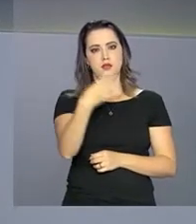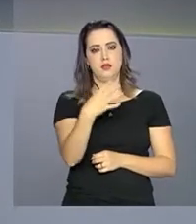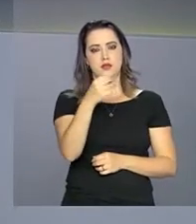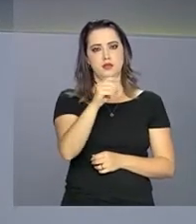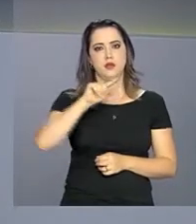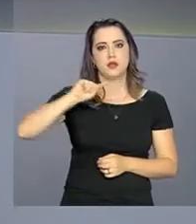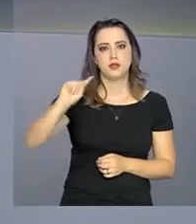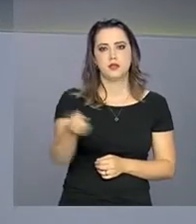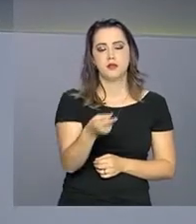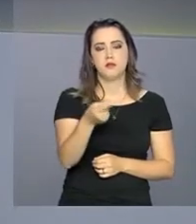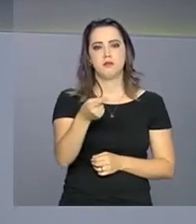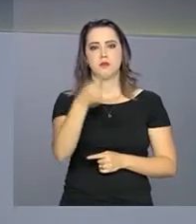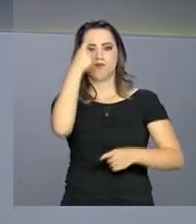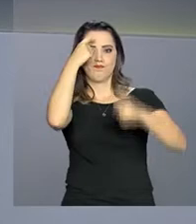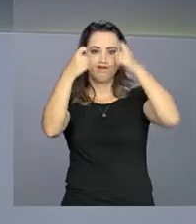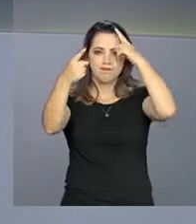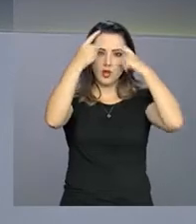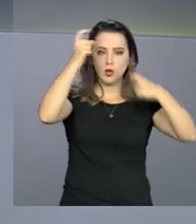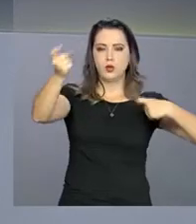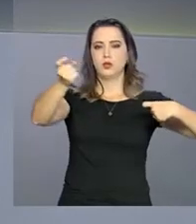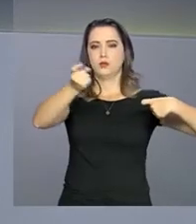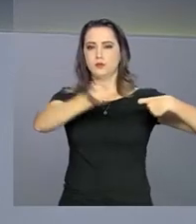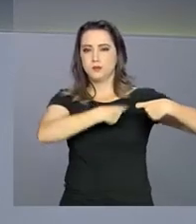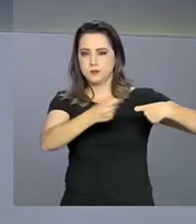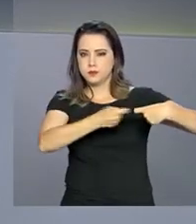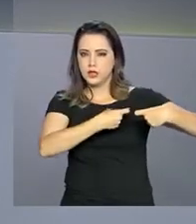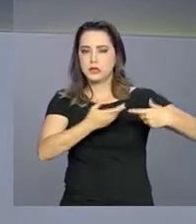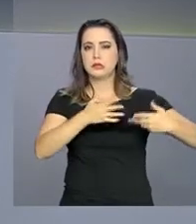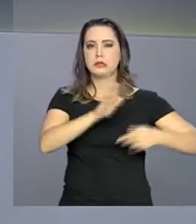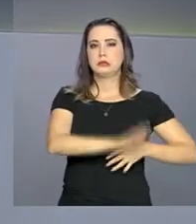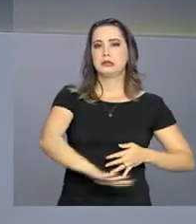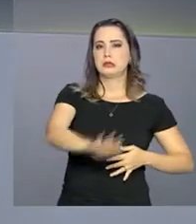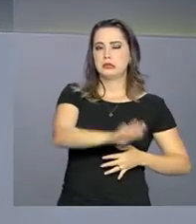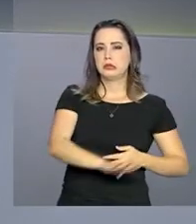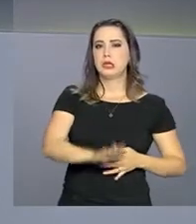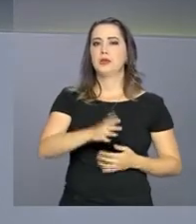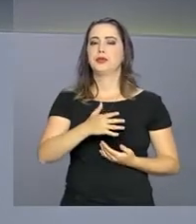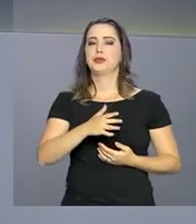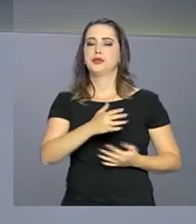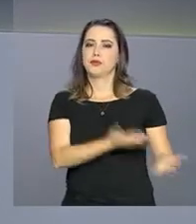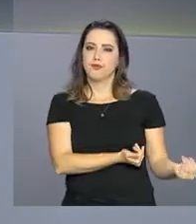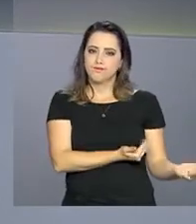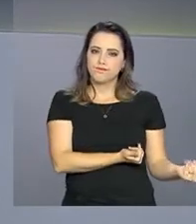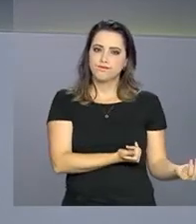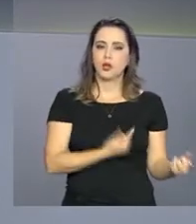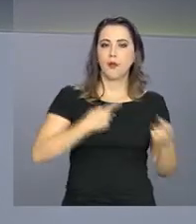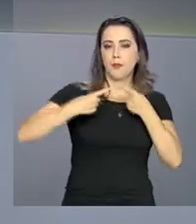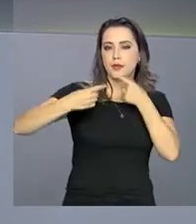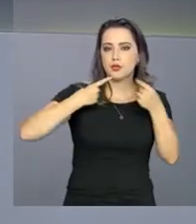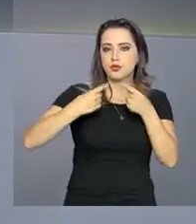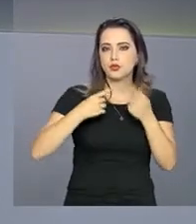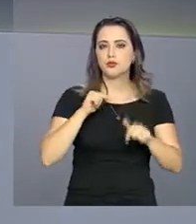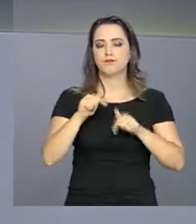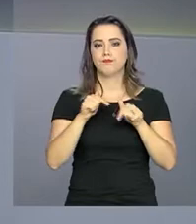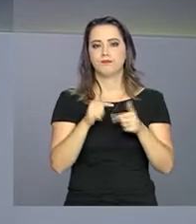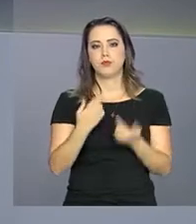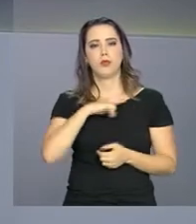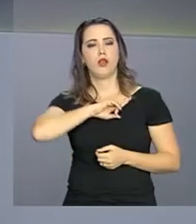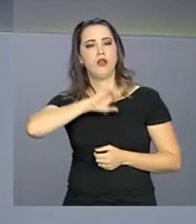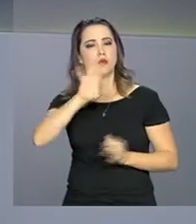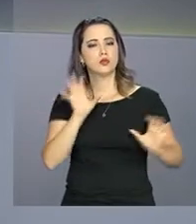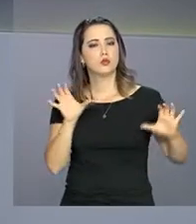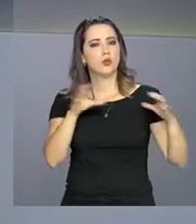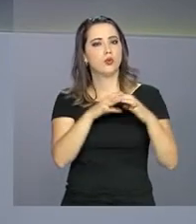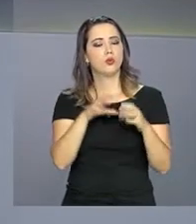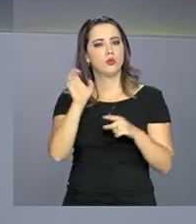mil casos de violência sexual contra crianças e adolescentes. Para discutir esse problema, representantes de